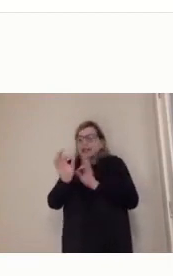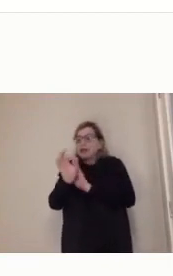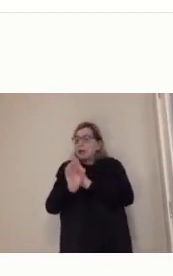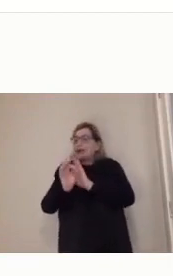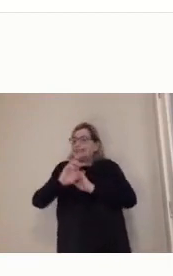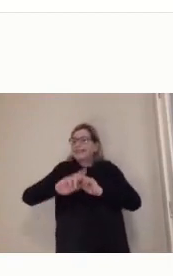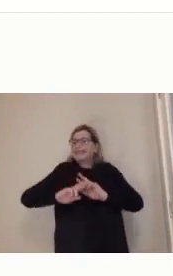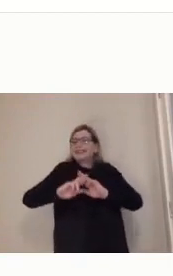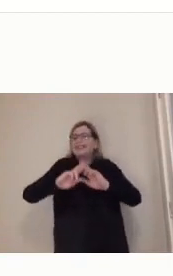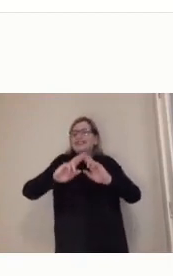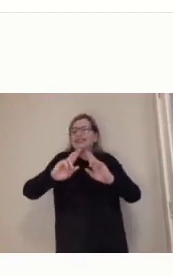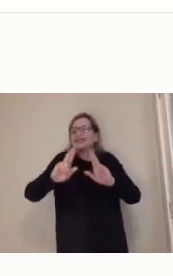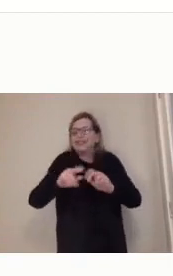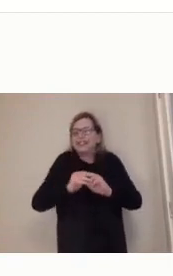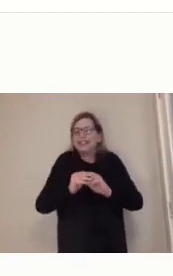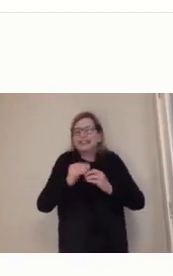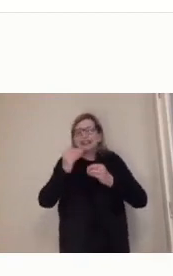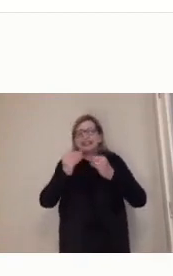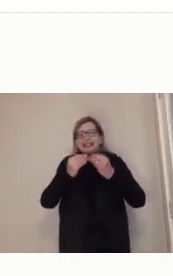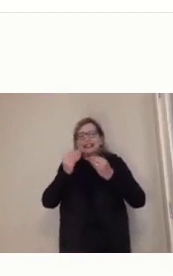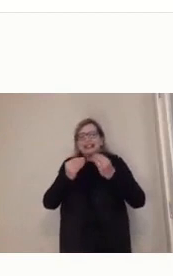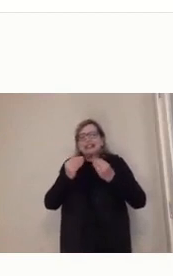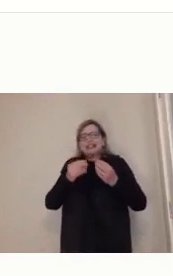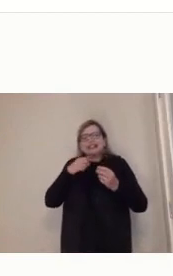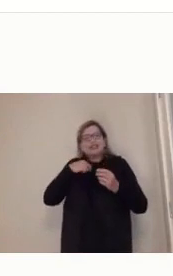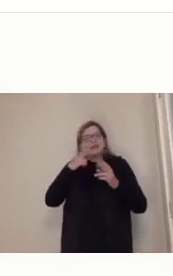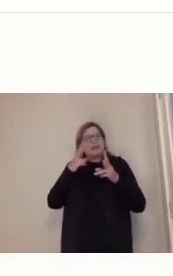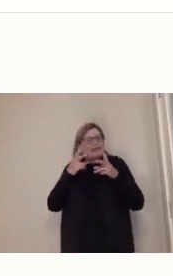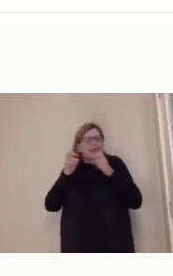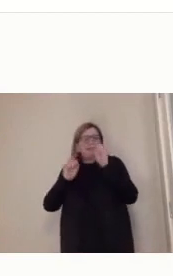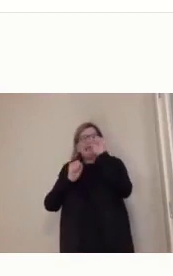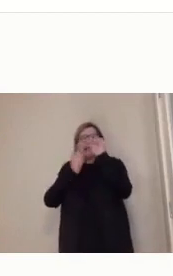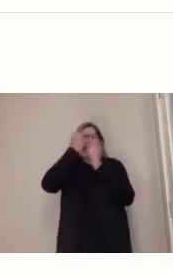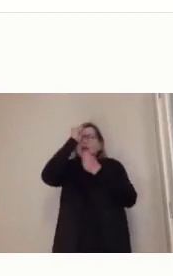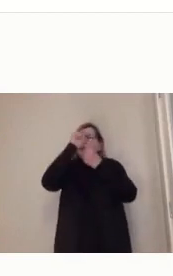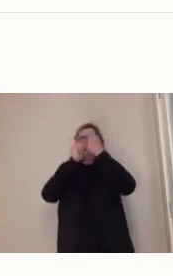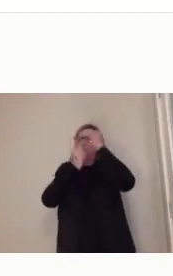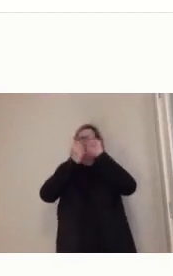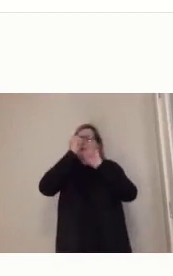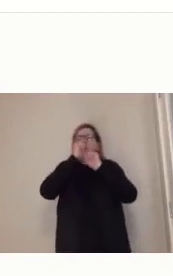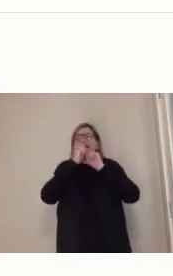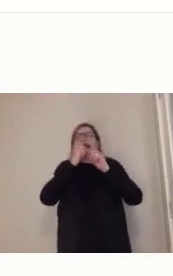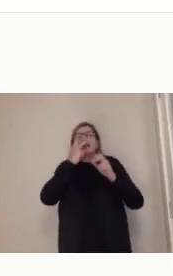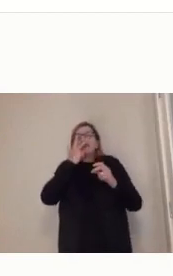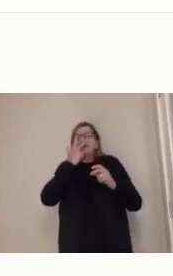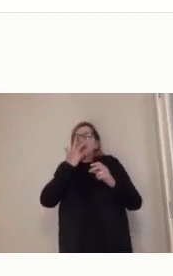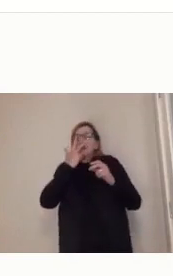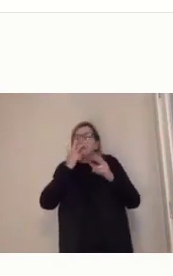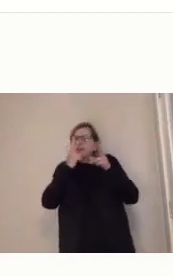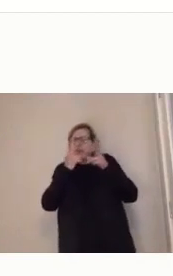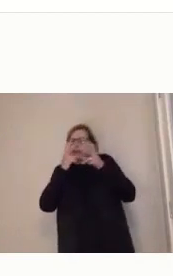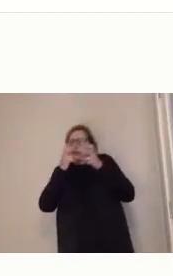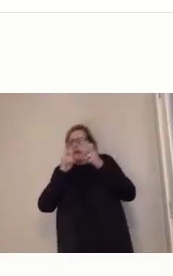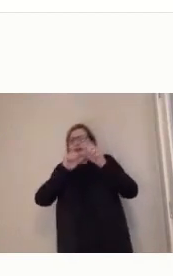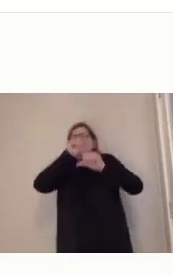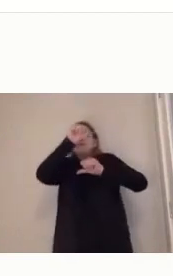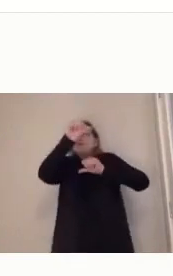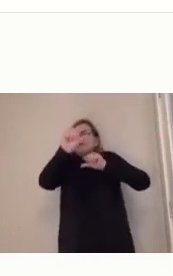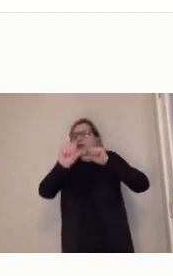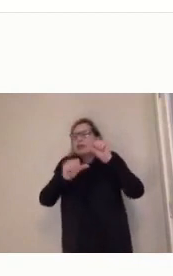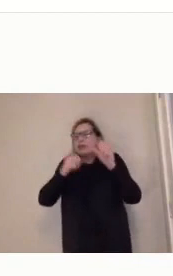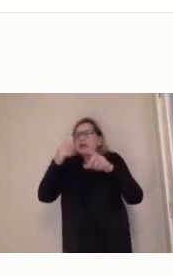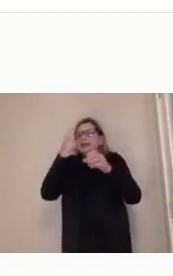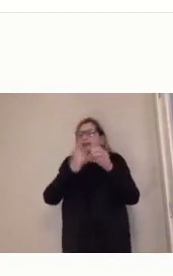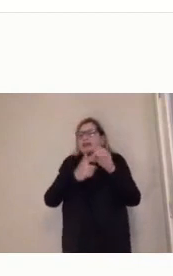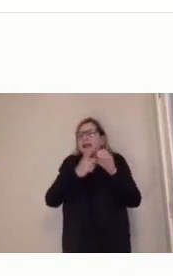transformação das próprias cidades. A gente tem visto isso na educação. A gente tem visto essa disrupção em vários setores. Mas a